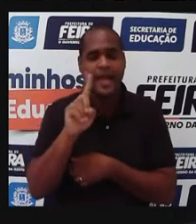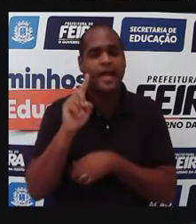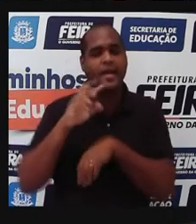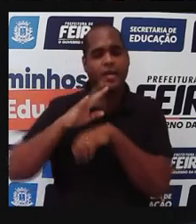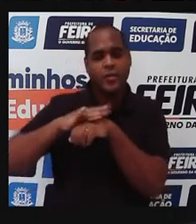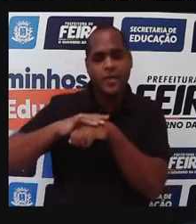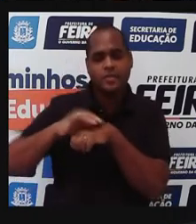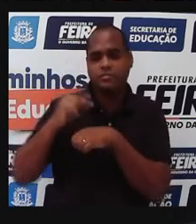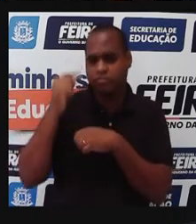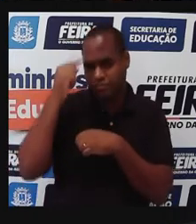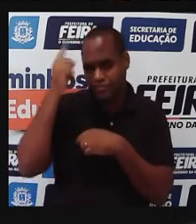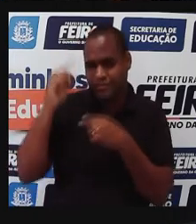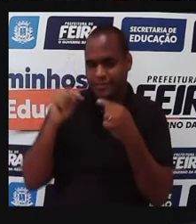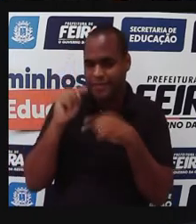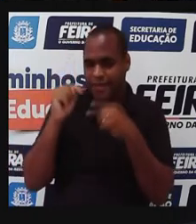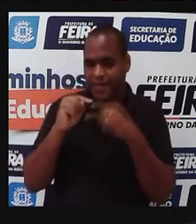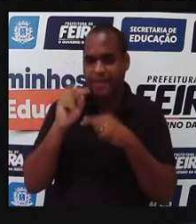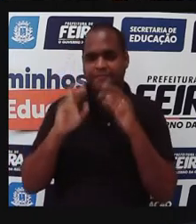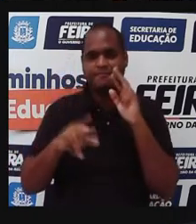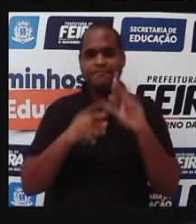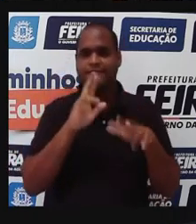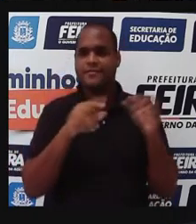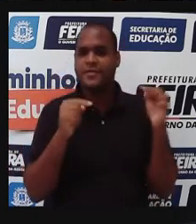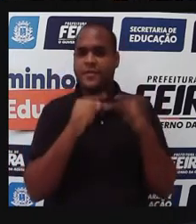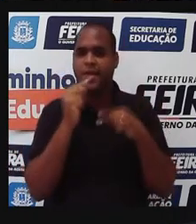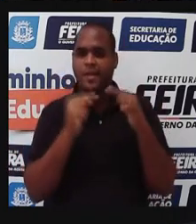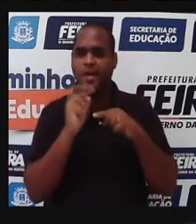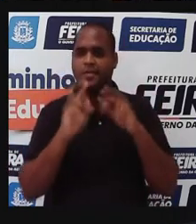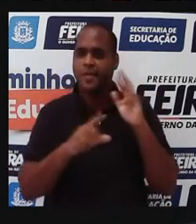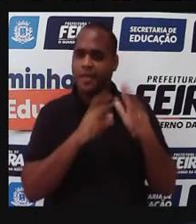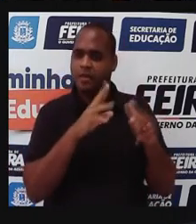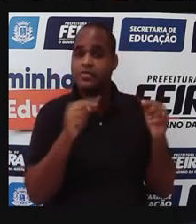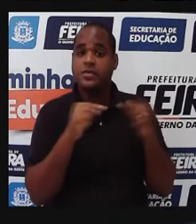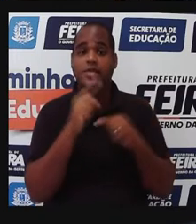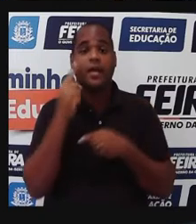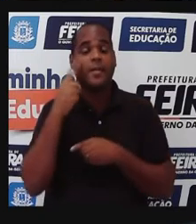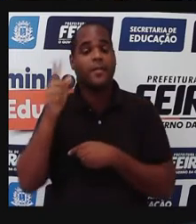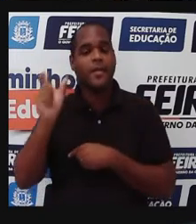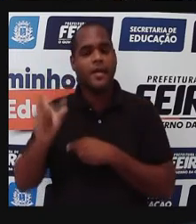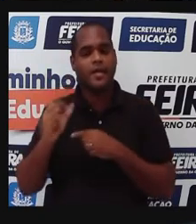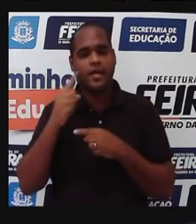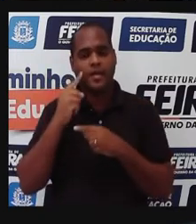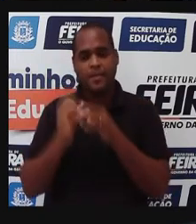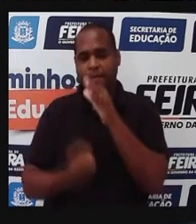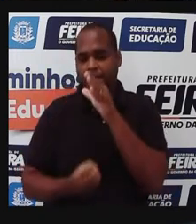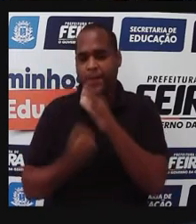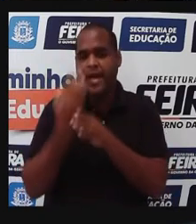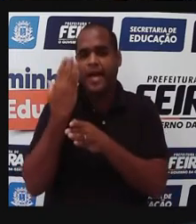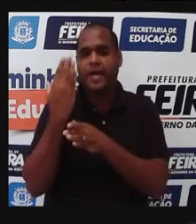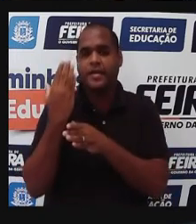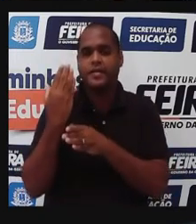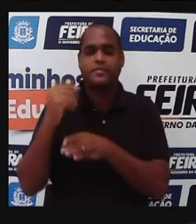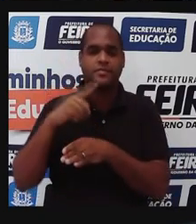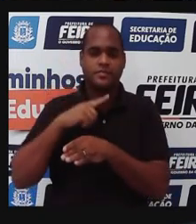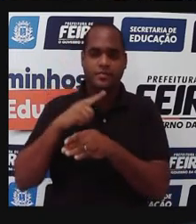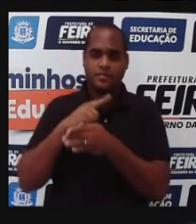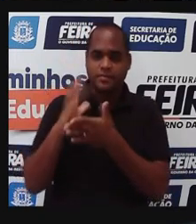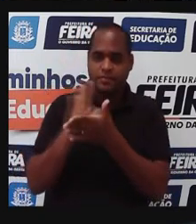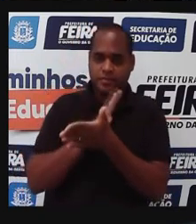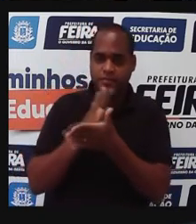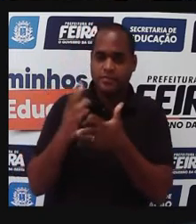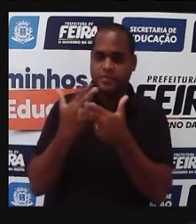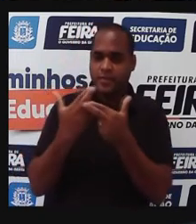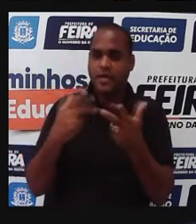uma doença que, e a malária, né, que tem, a febre amarela tem ressurgido, né, e a